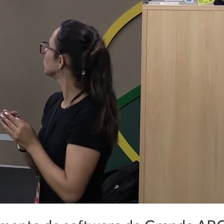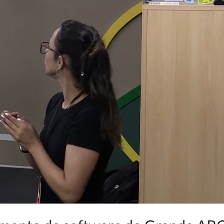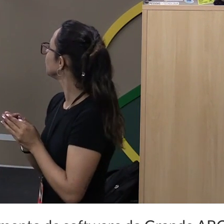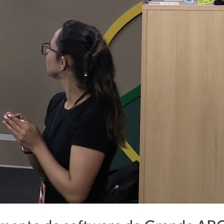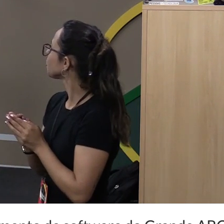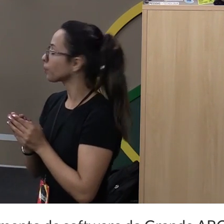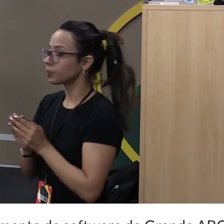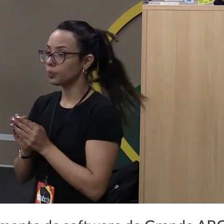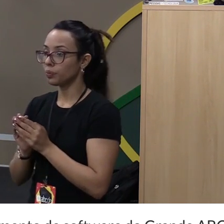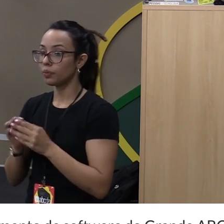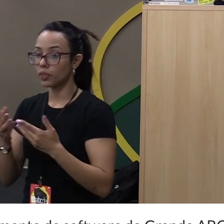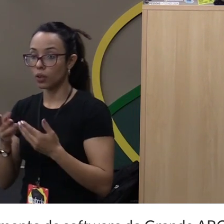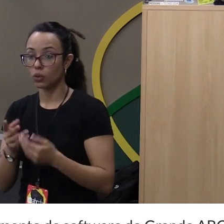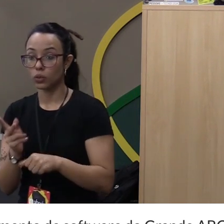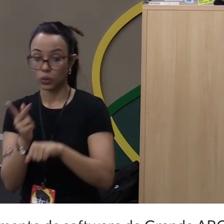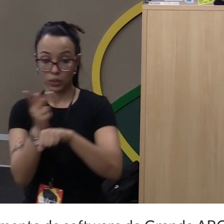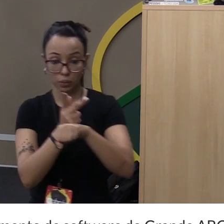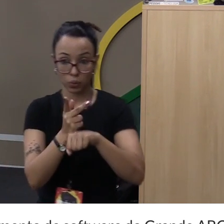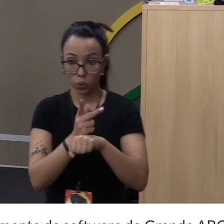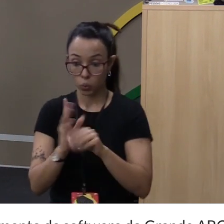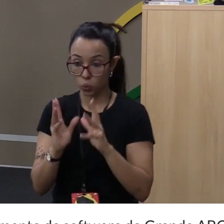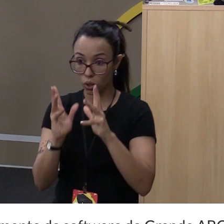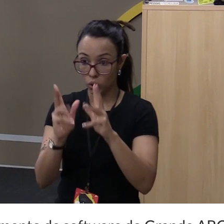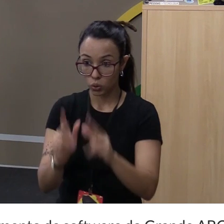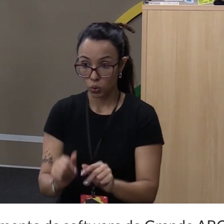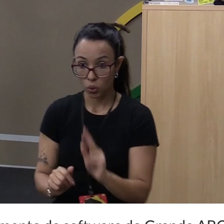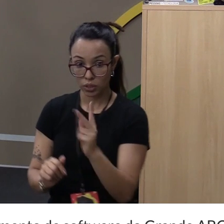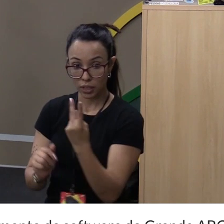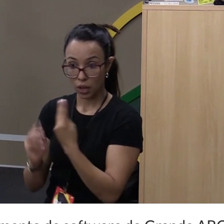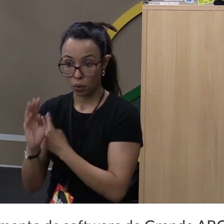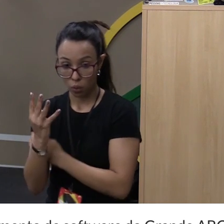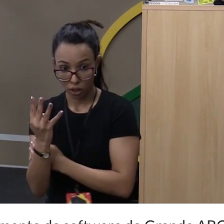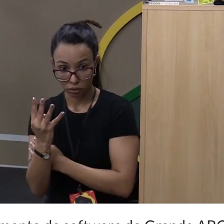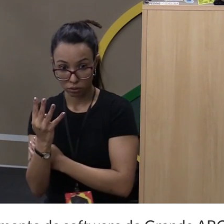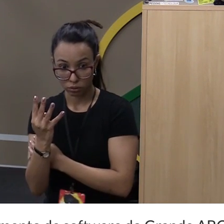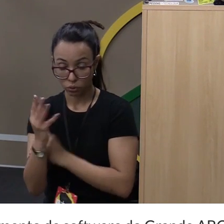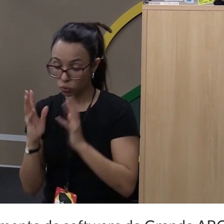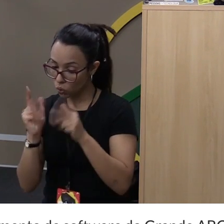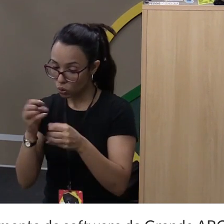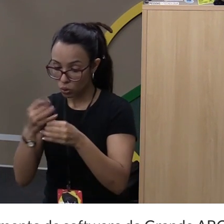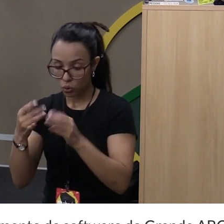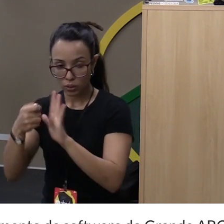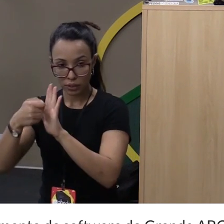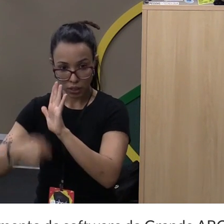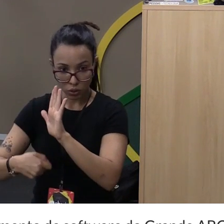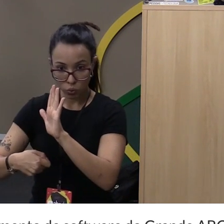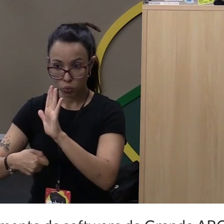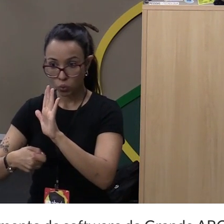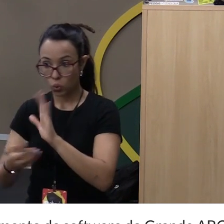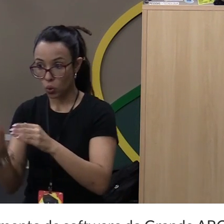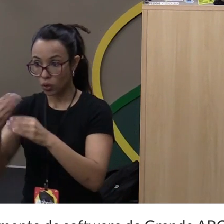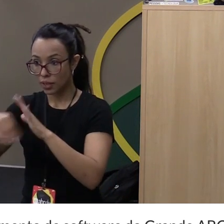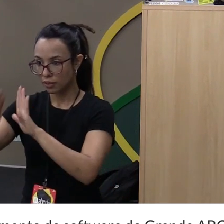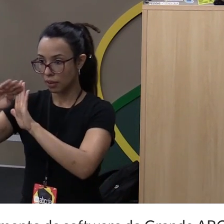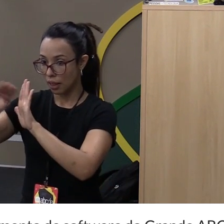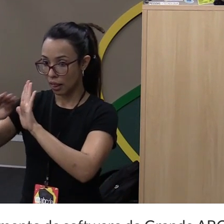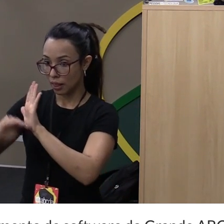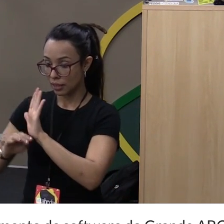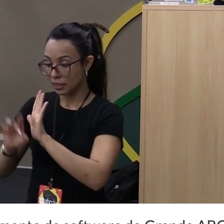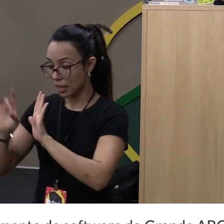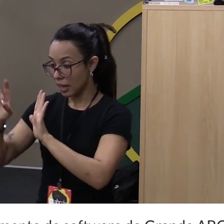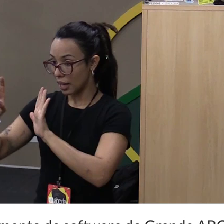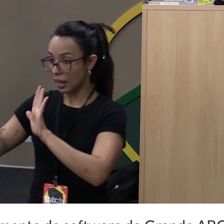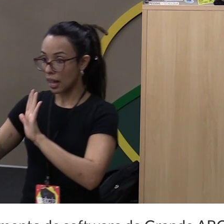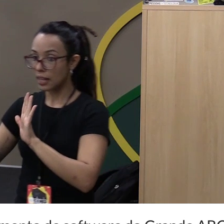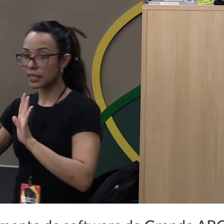Você procura todos os H4, o conteúdo de texto do H4, e coloca dentro de uma lista, para cada speaker em